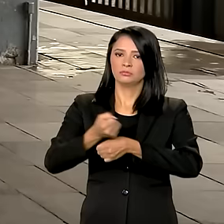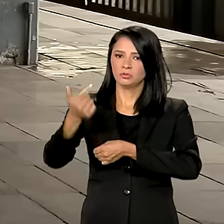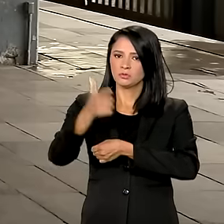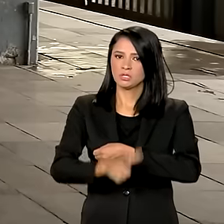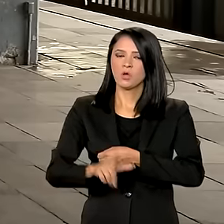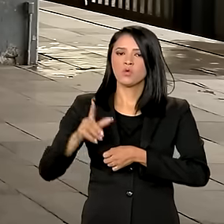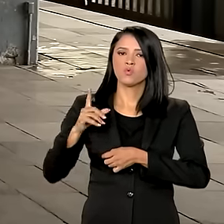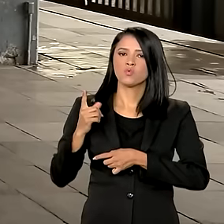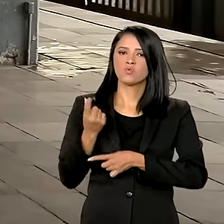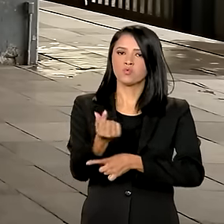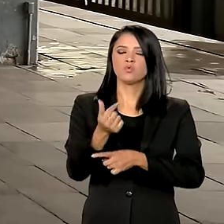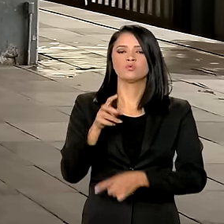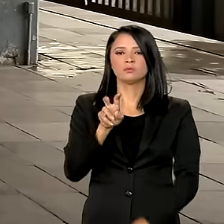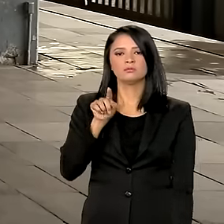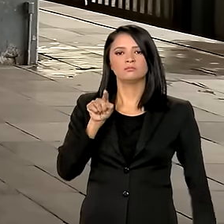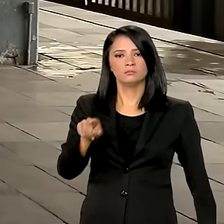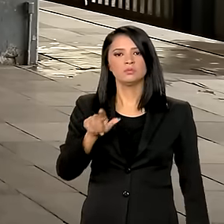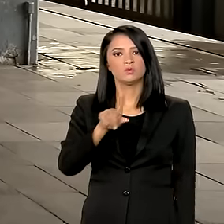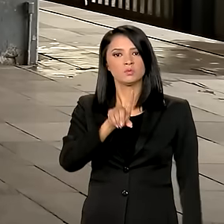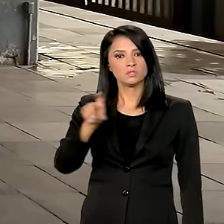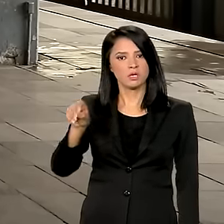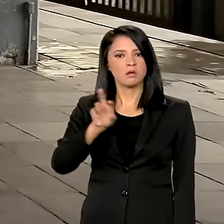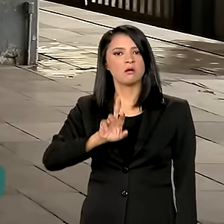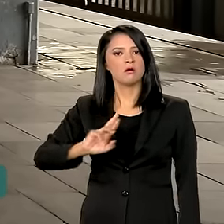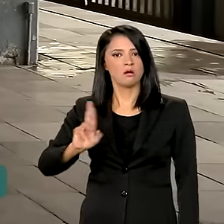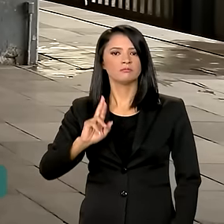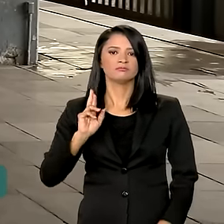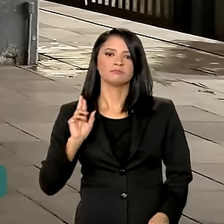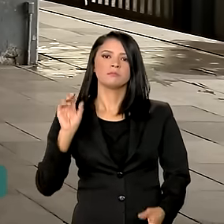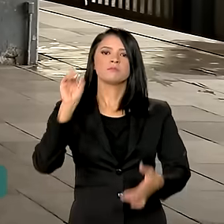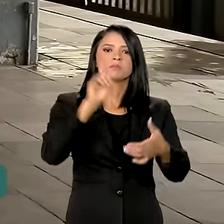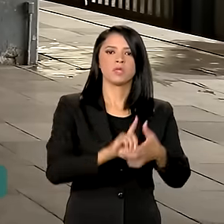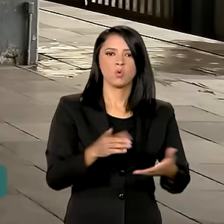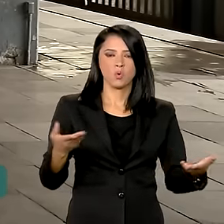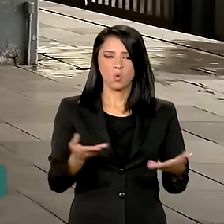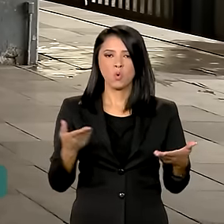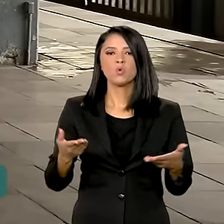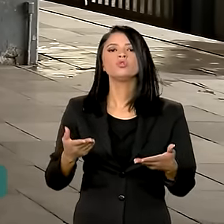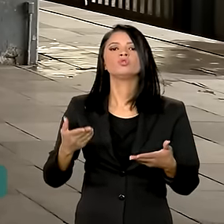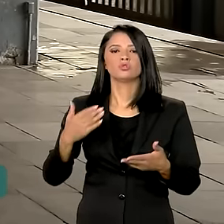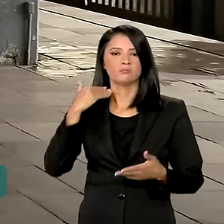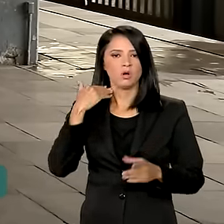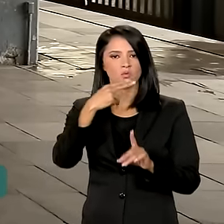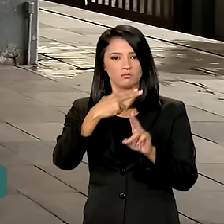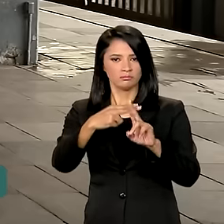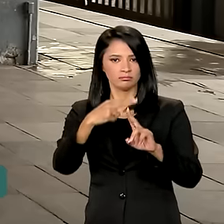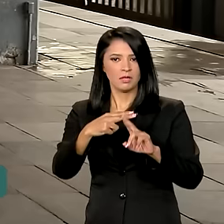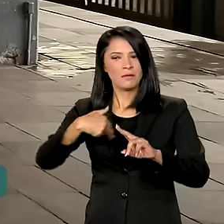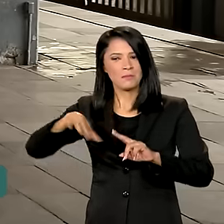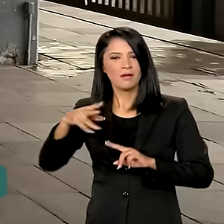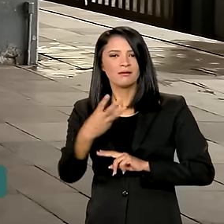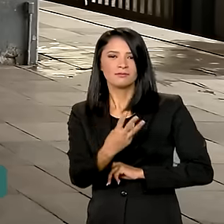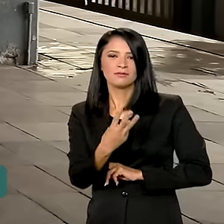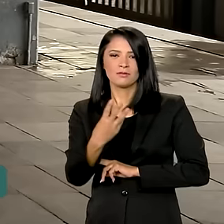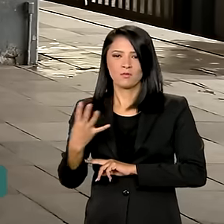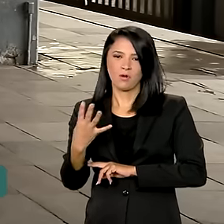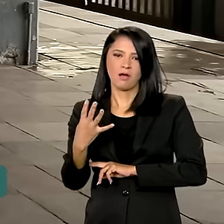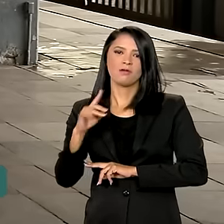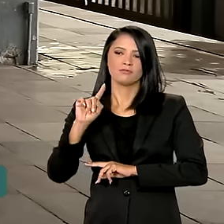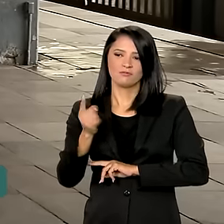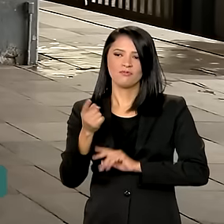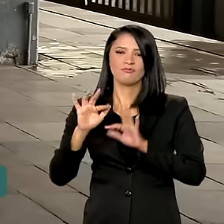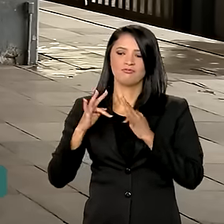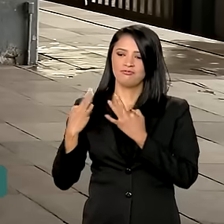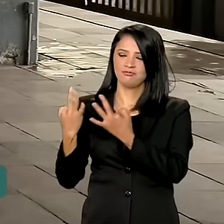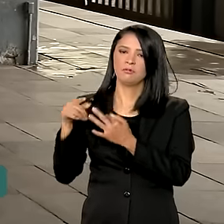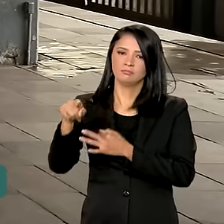.100 será depositado hoje nas contas da Caixa Econômica das mais de 34 mil